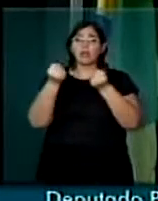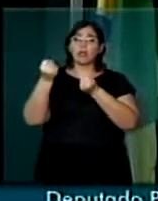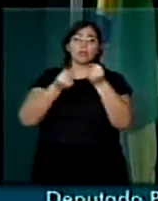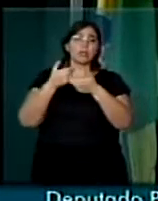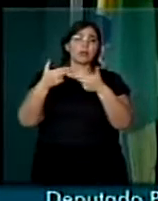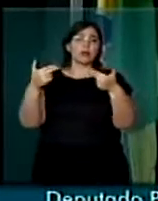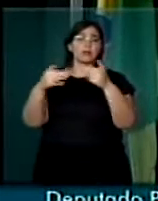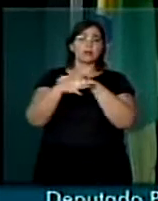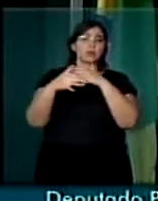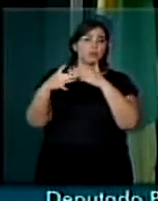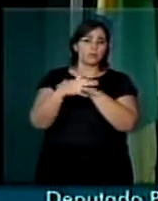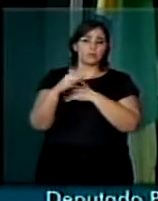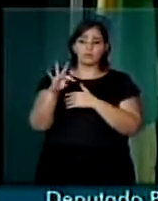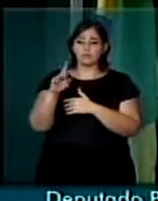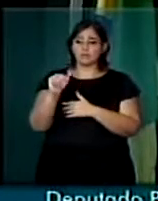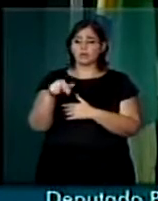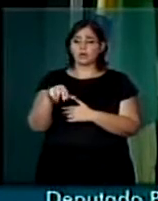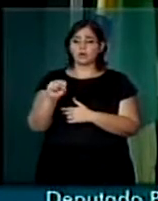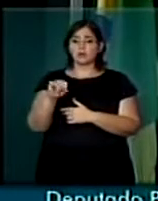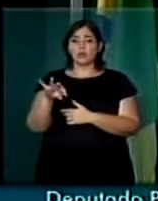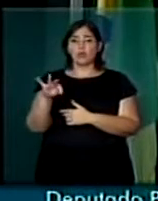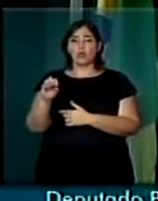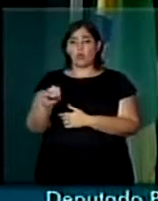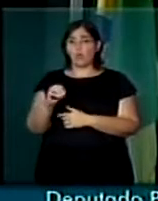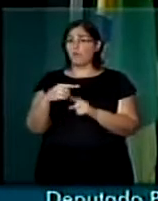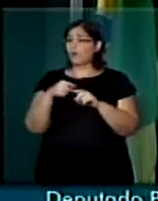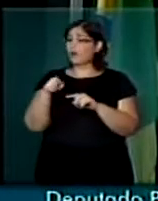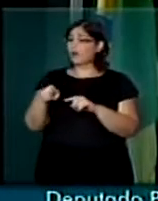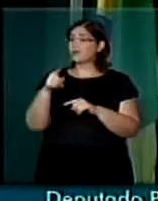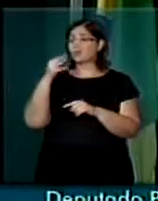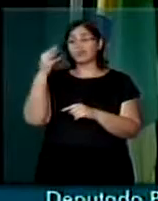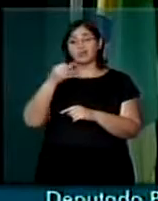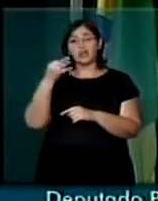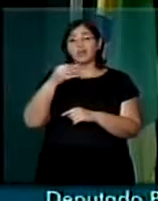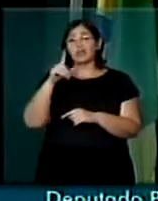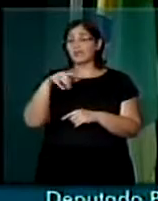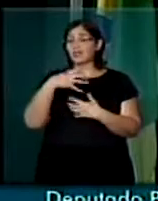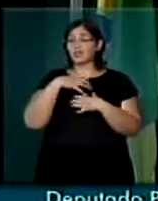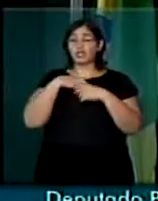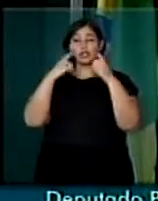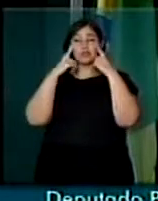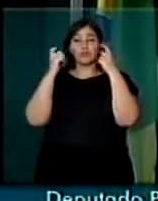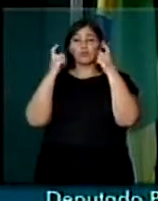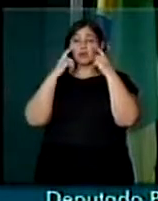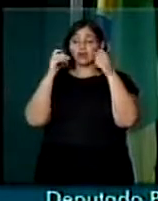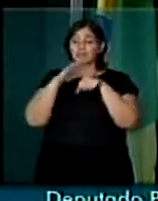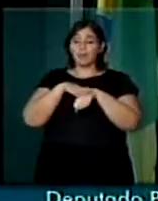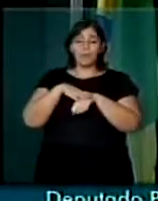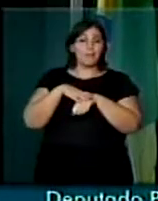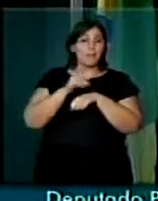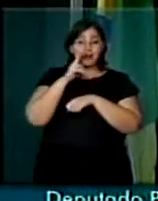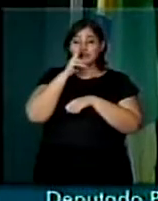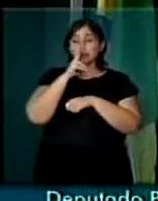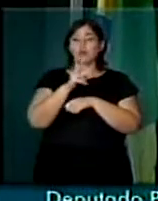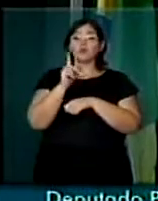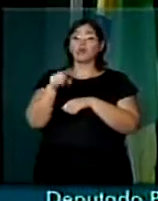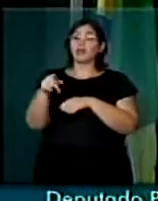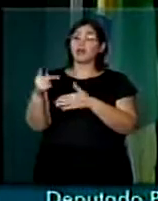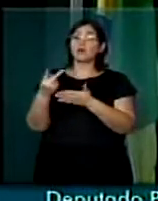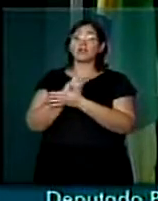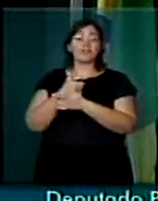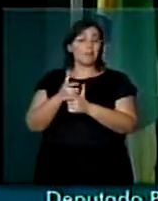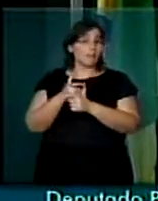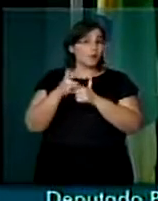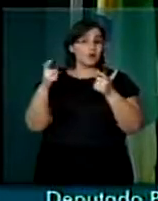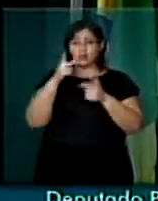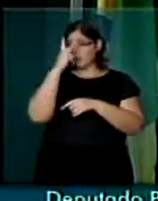que é seguramente uma das formas de violência, que inclusive é aquela que provoca o maior